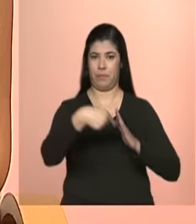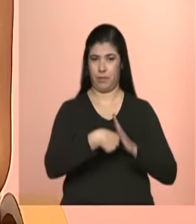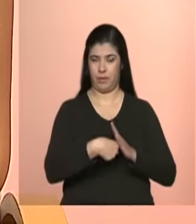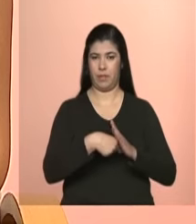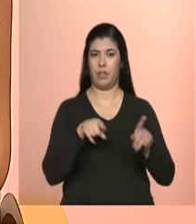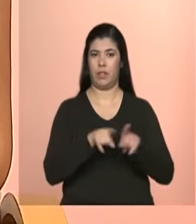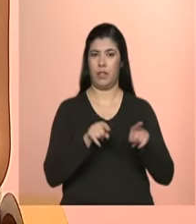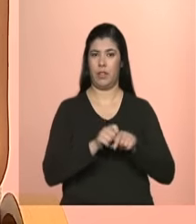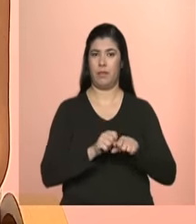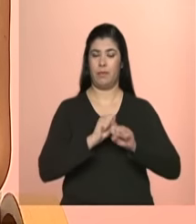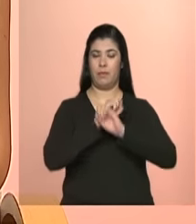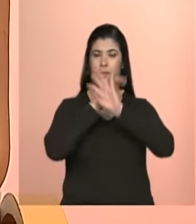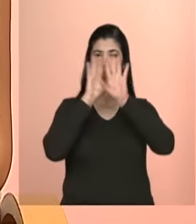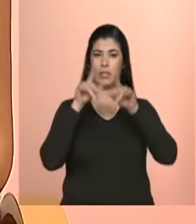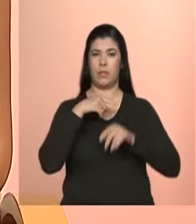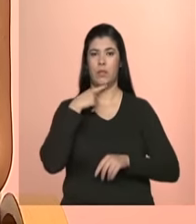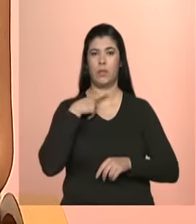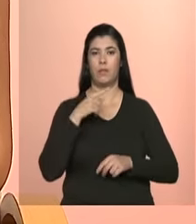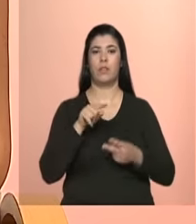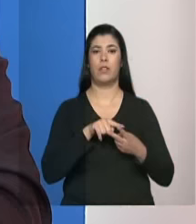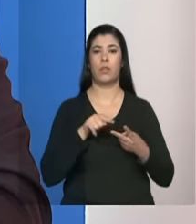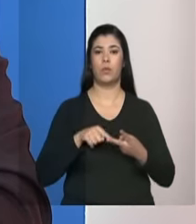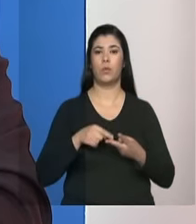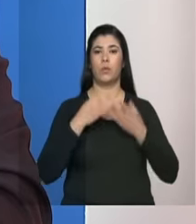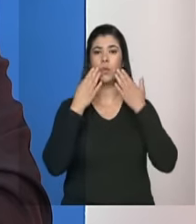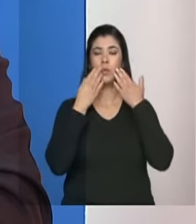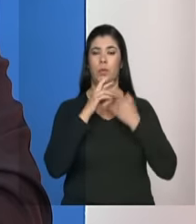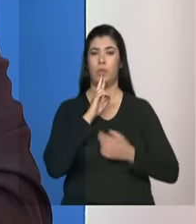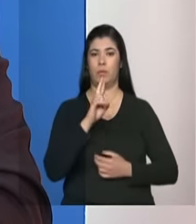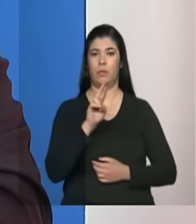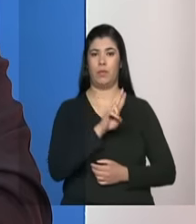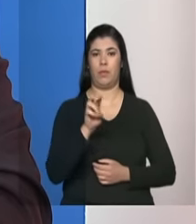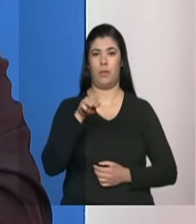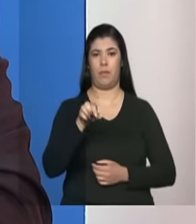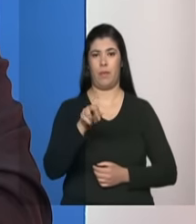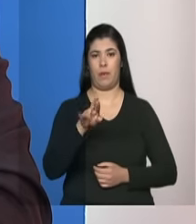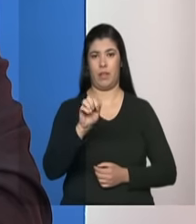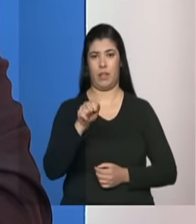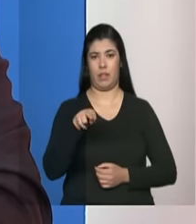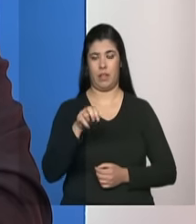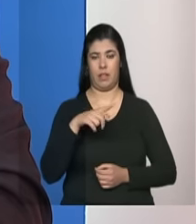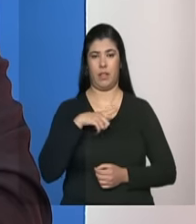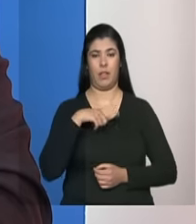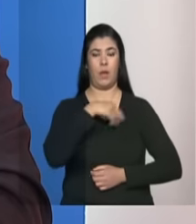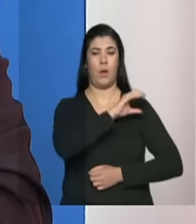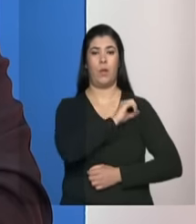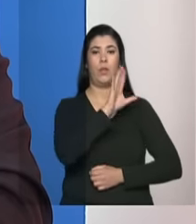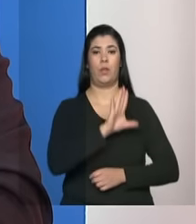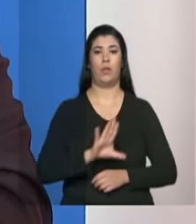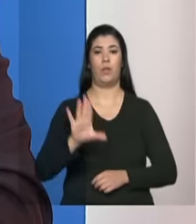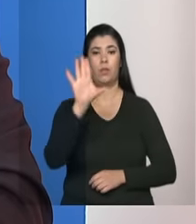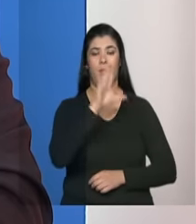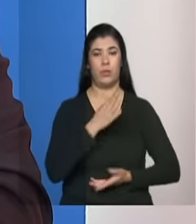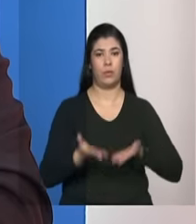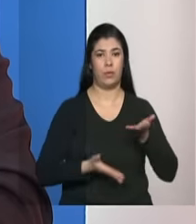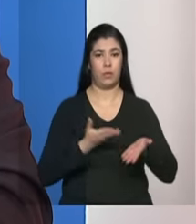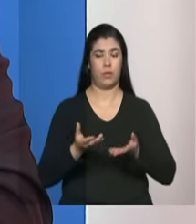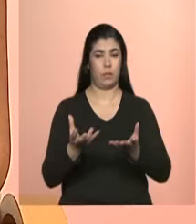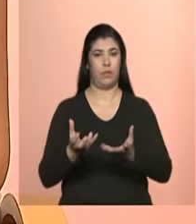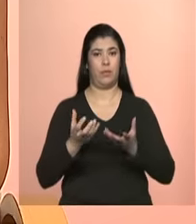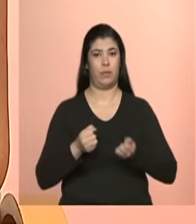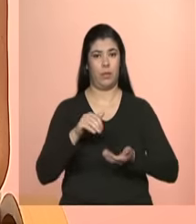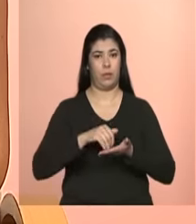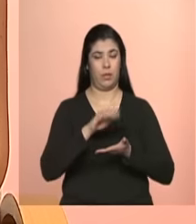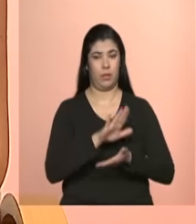esclarecer as dúvidas contamos com a ajuda de Mariana Souza Machado Neres coordenadora geral de serviços de acolhimento da Secretaria